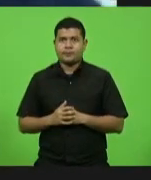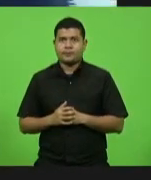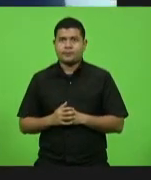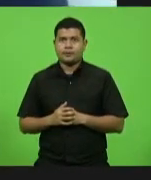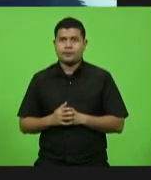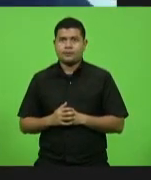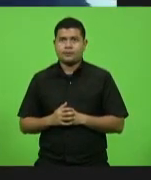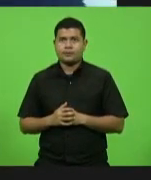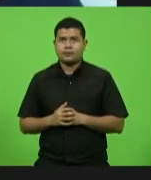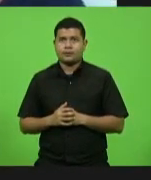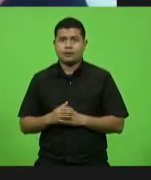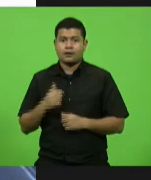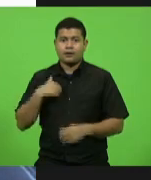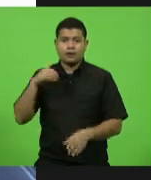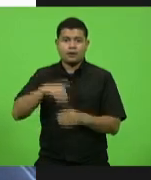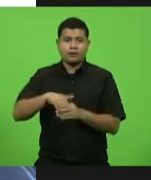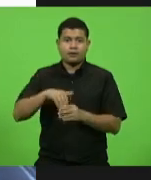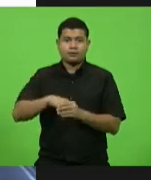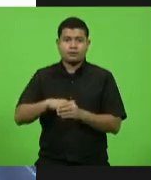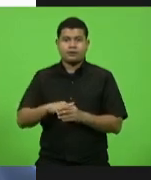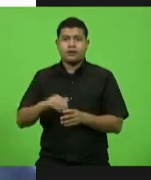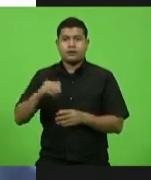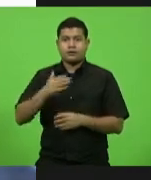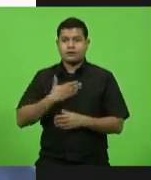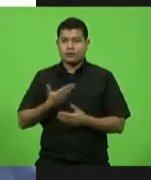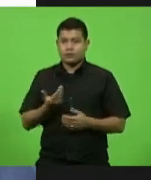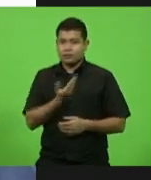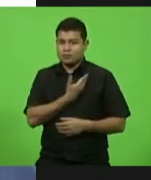Voto no amigo Fabiano da Luz.